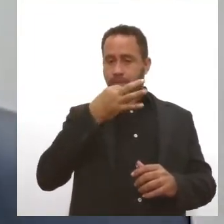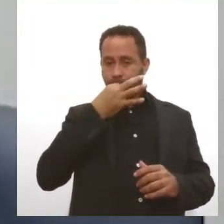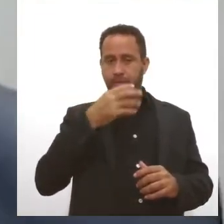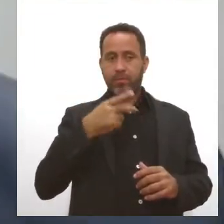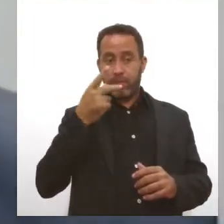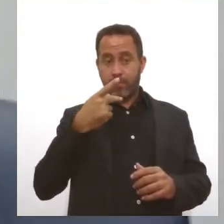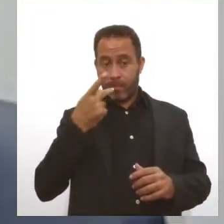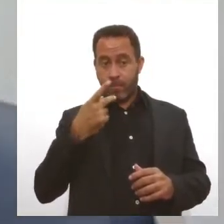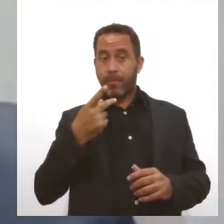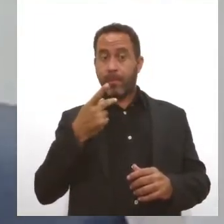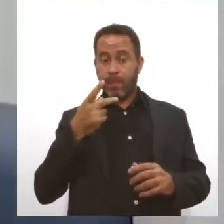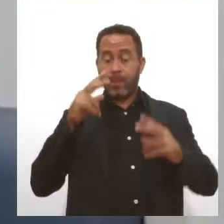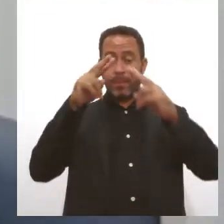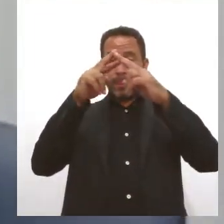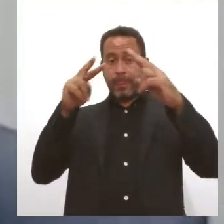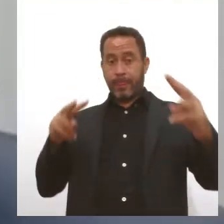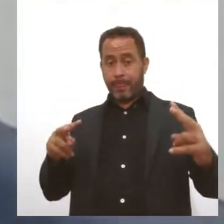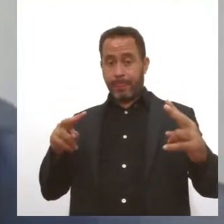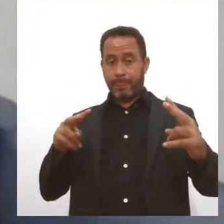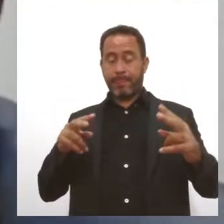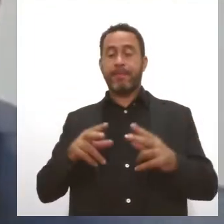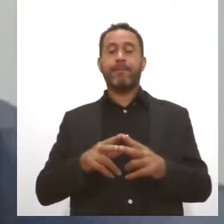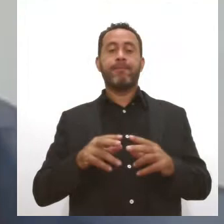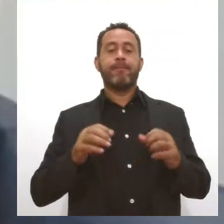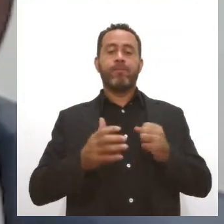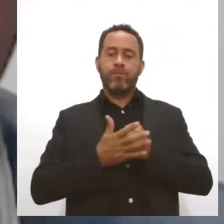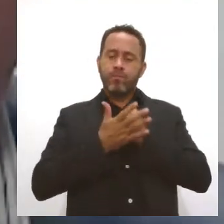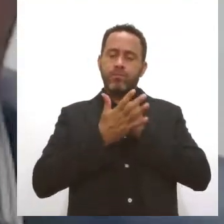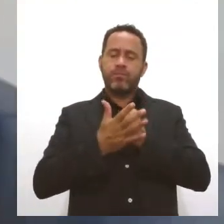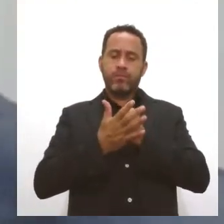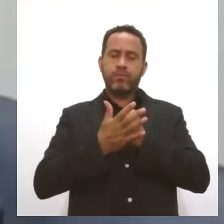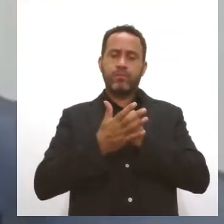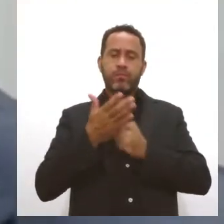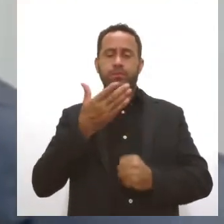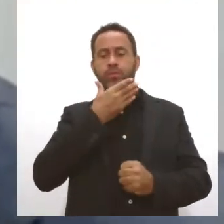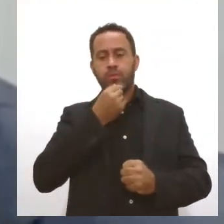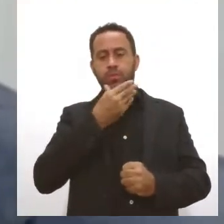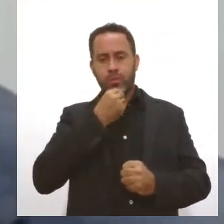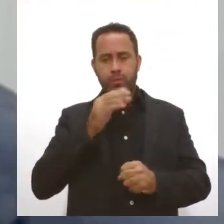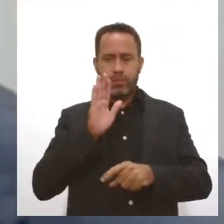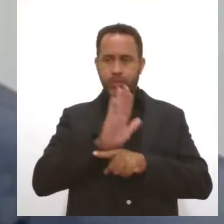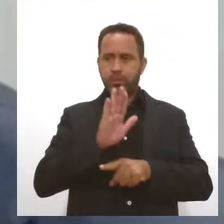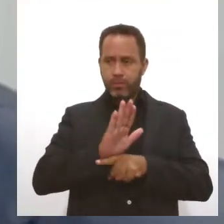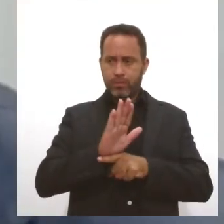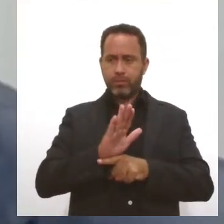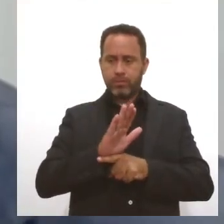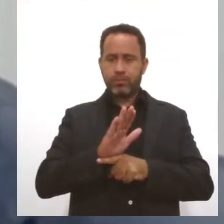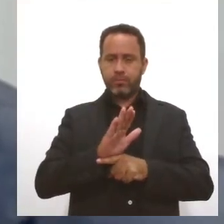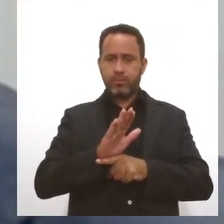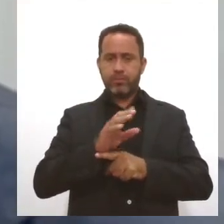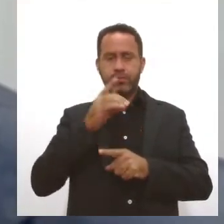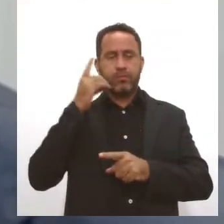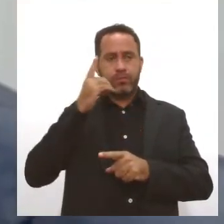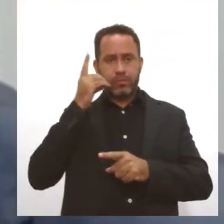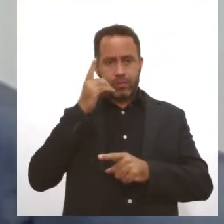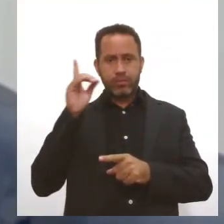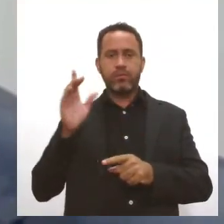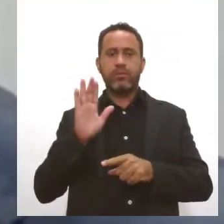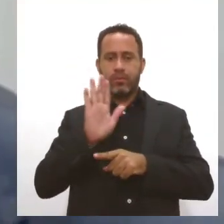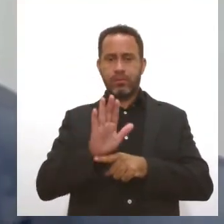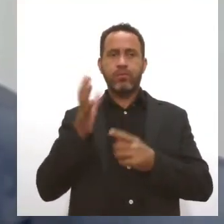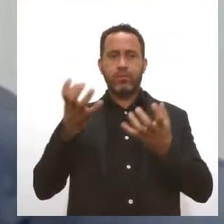participando remotamente. Ele se solidarizou com a situação do menino João Gabriel, relatada pelo deputado Geórgio Passos.